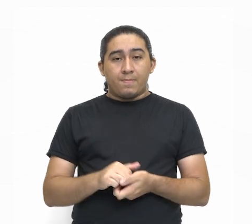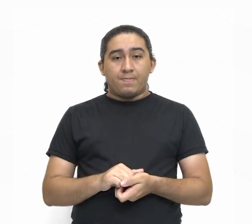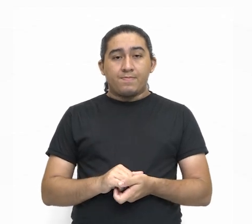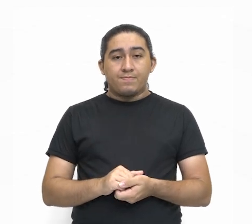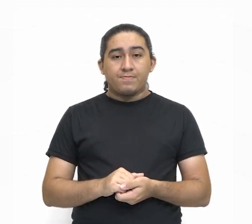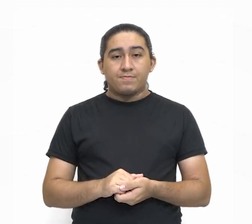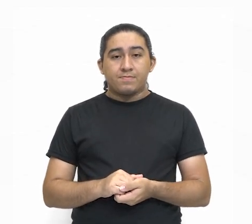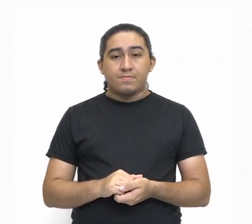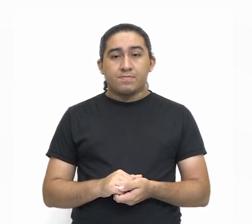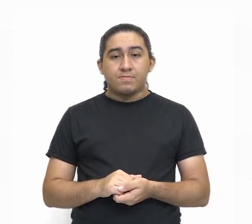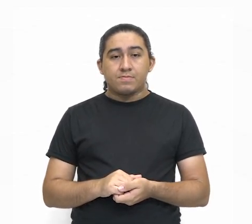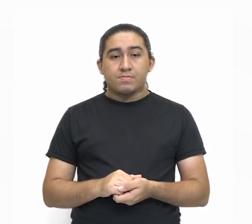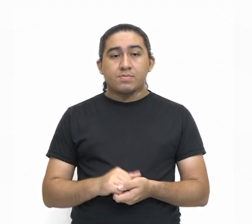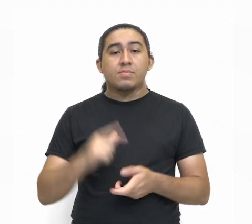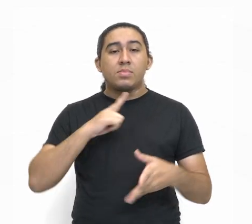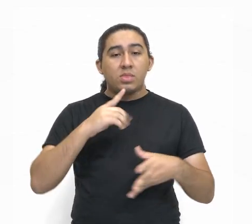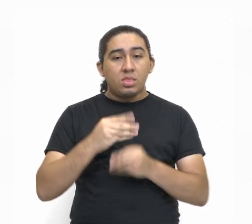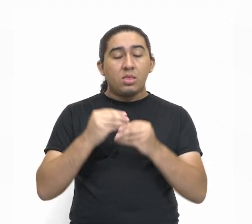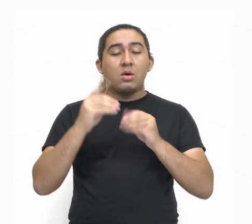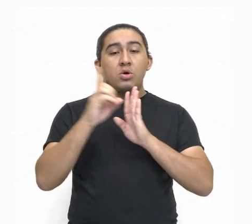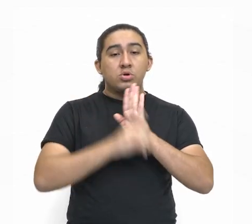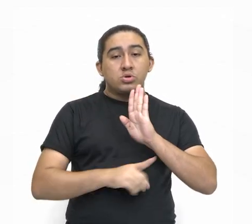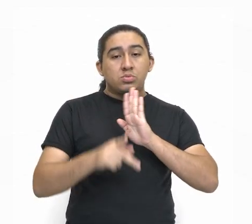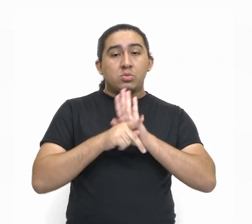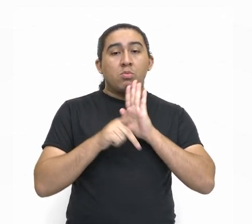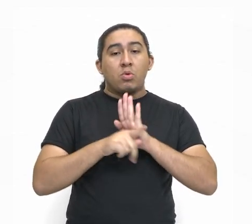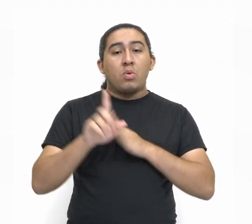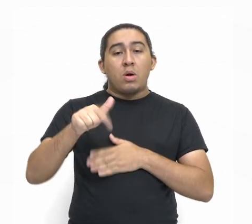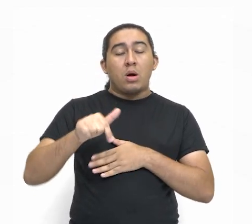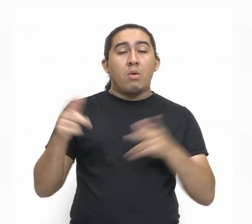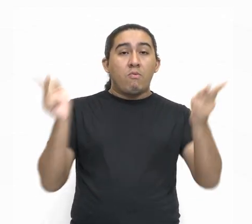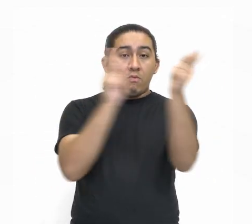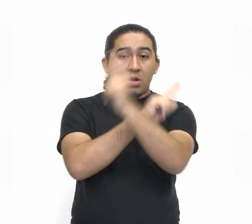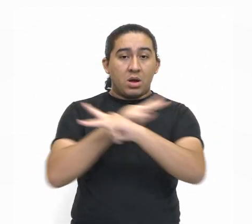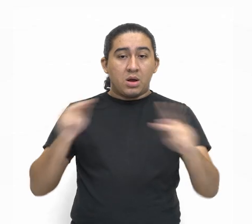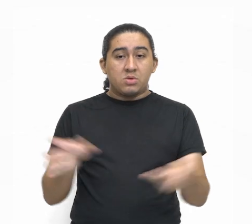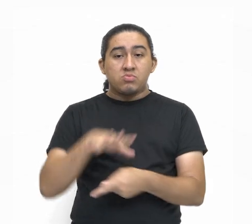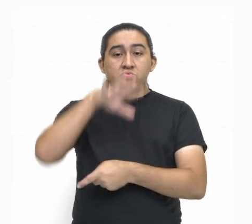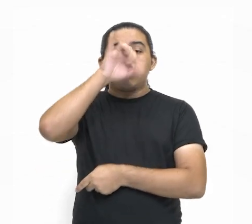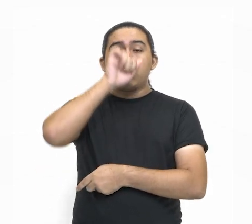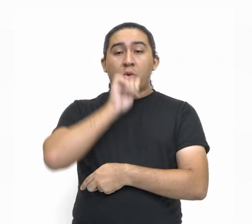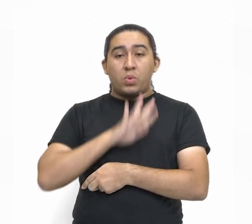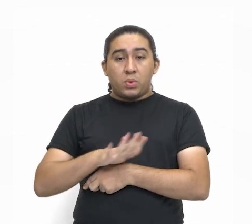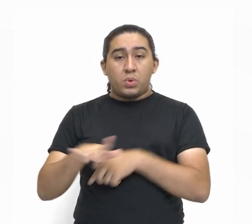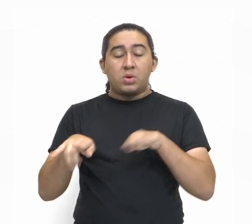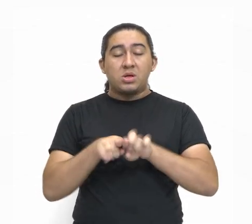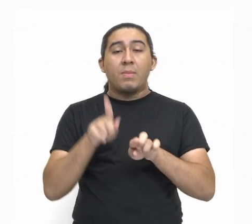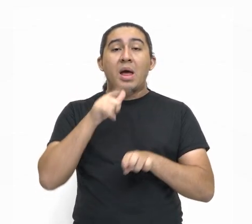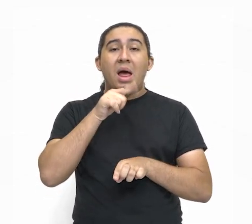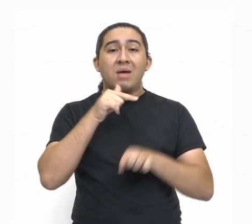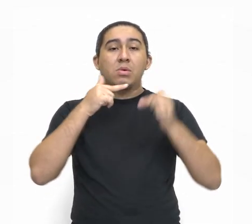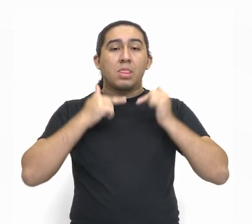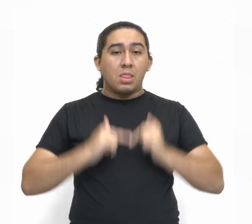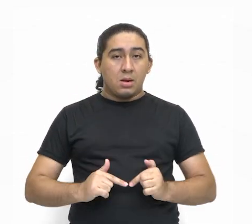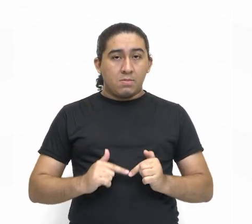Então, inclui o direito a um ar para a respirar, água